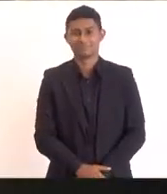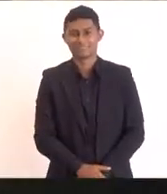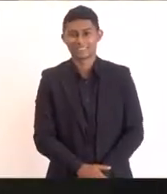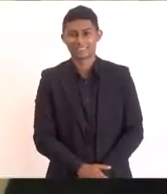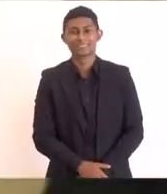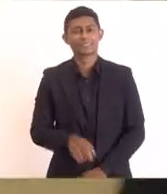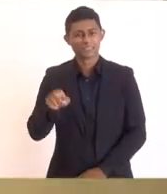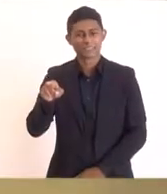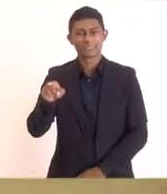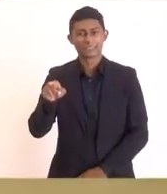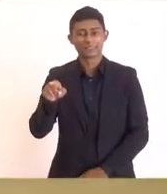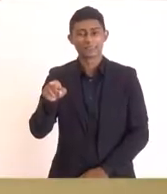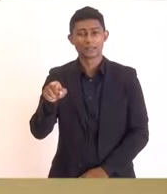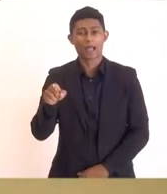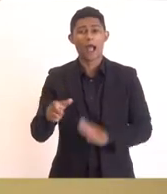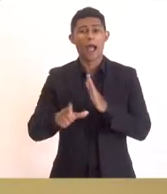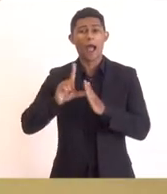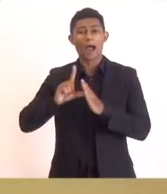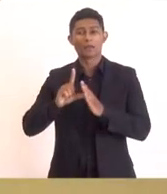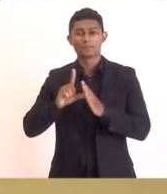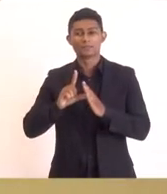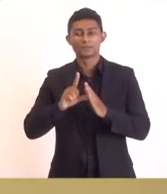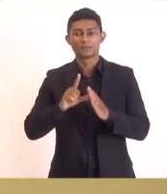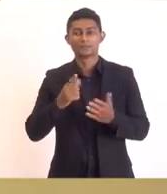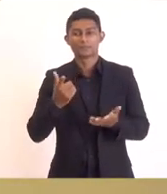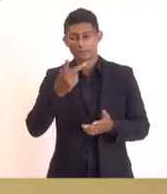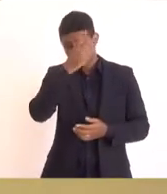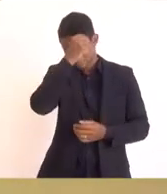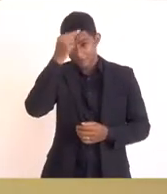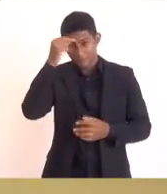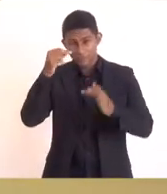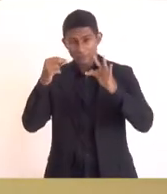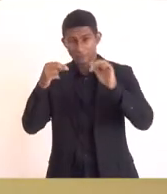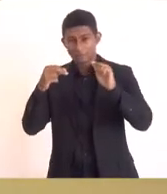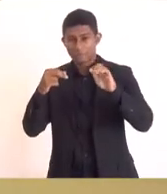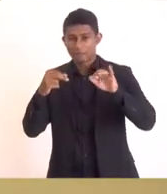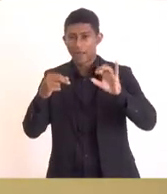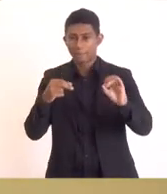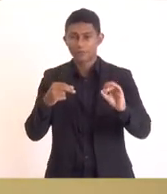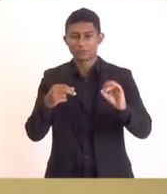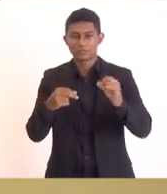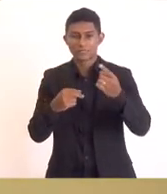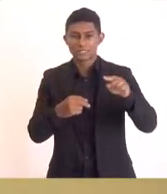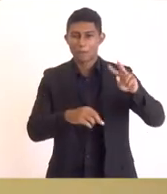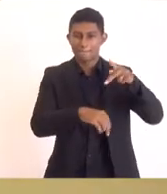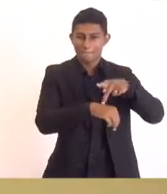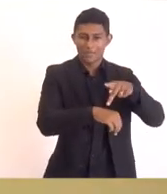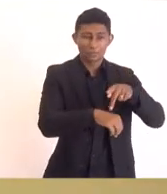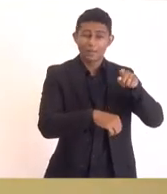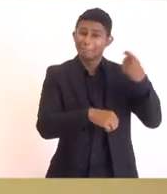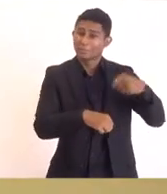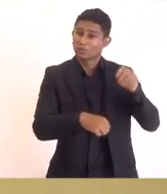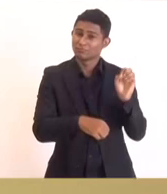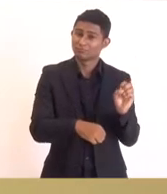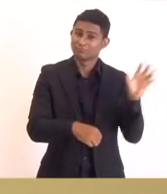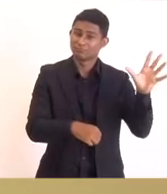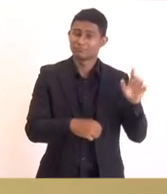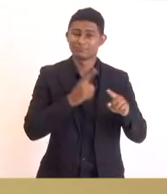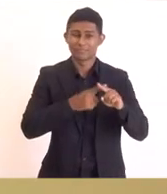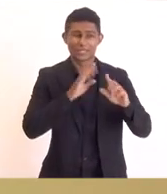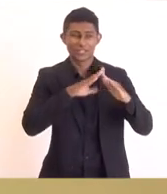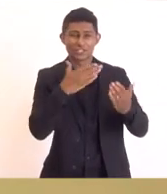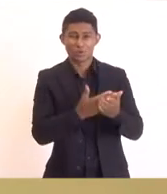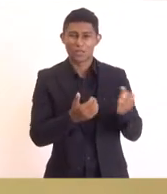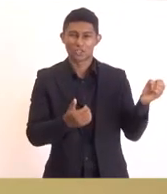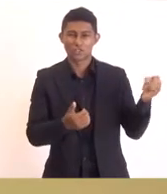esteve conosco aqui o prefeito Fábio de São Pedro ele teve que que ele tinha uma inauguração às 13 horas de uma escola então